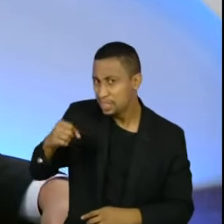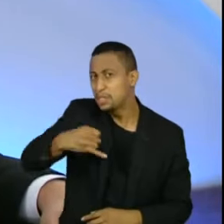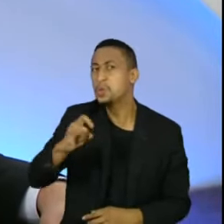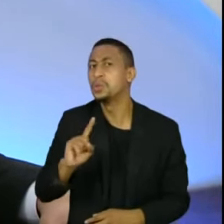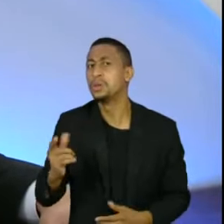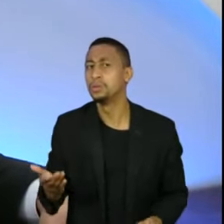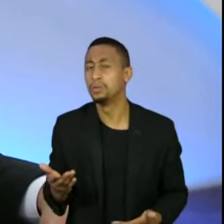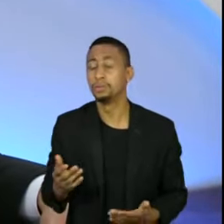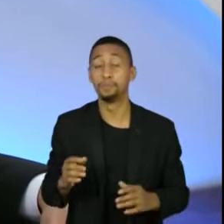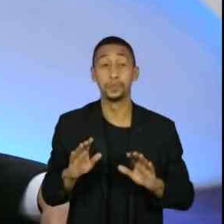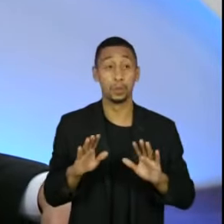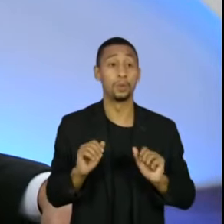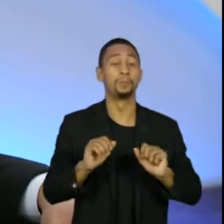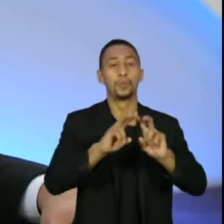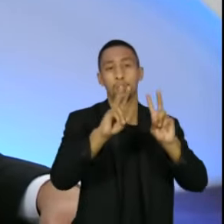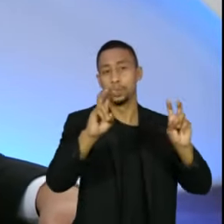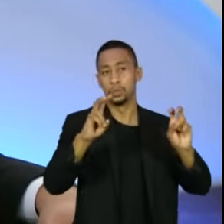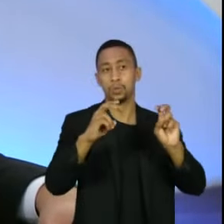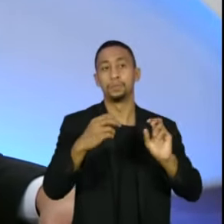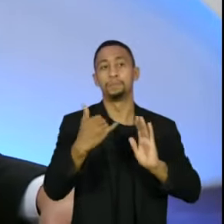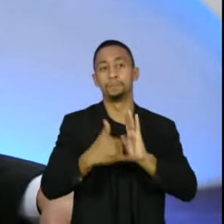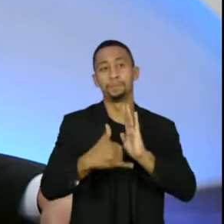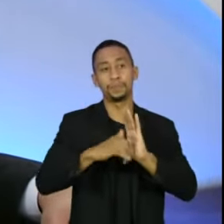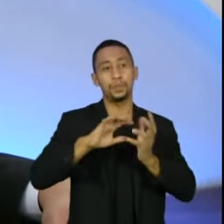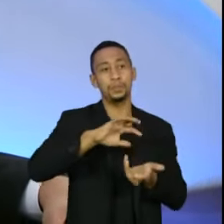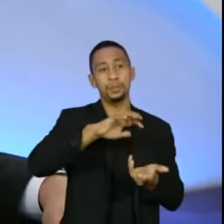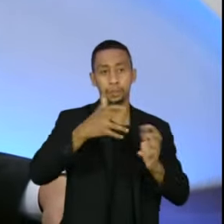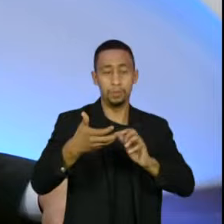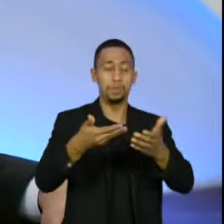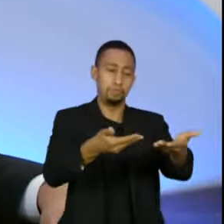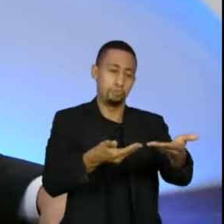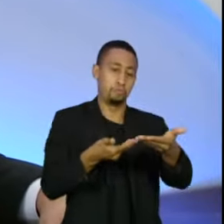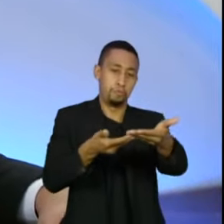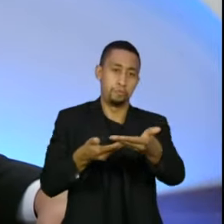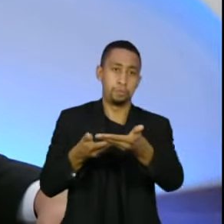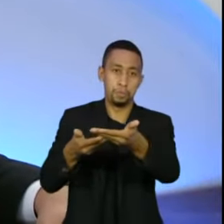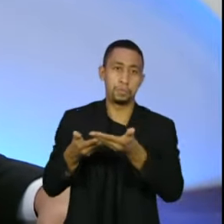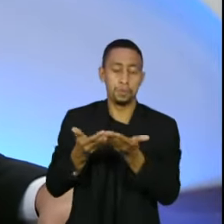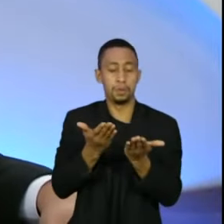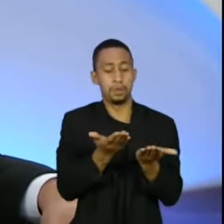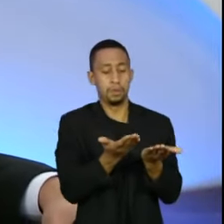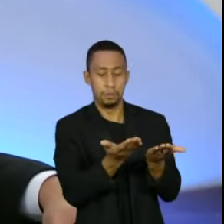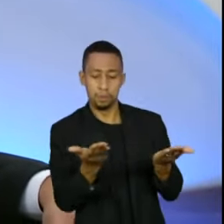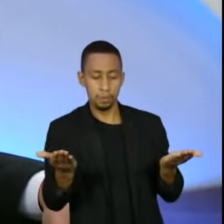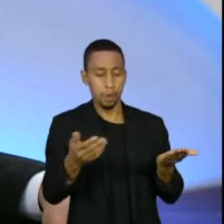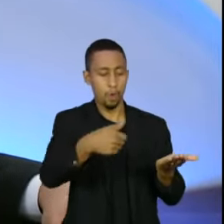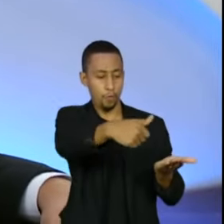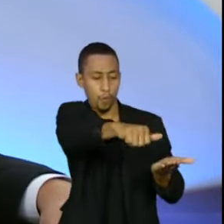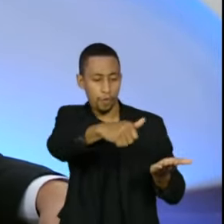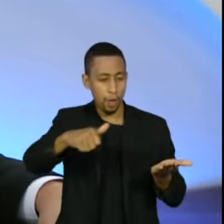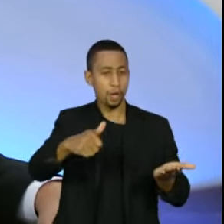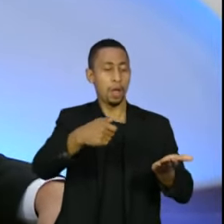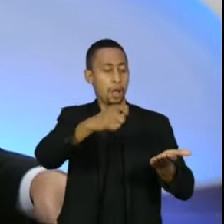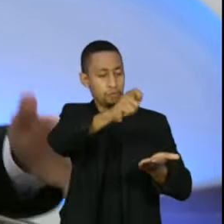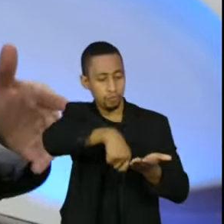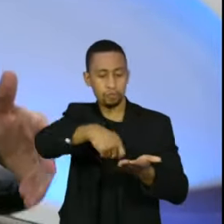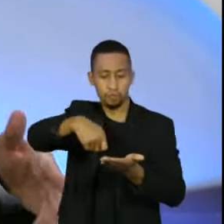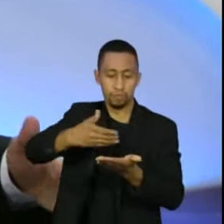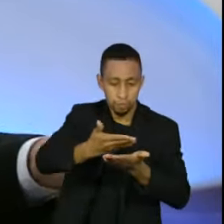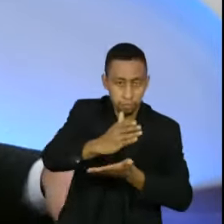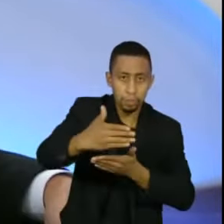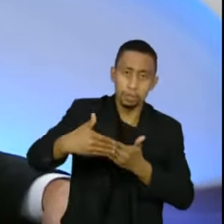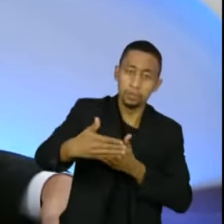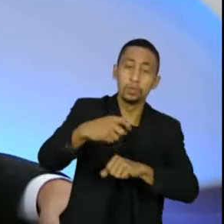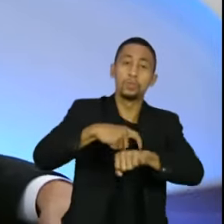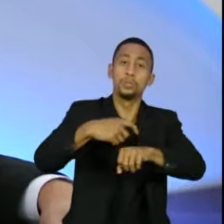quanto às ideias de reforma tributária, todas serão recebidas, avaliadas no momento certo. O presidente Agostinho Patruso, da Assembleia Legislativa de Minas, me